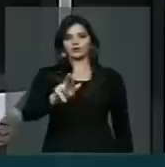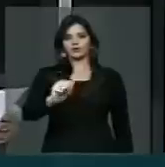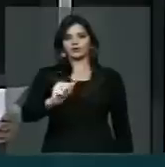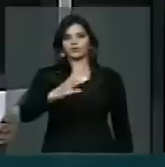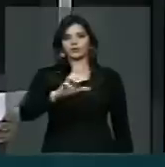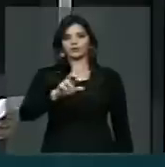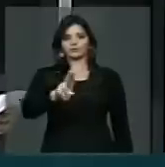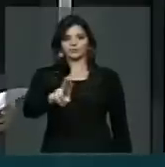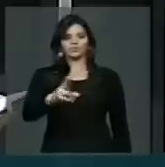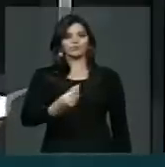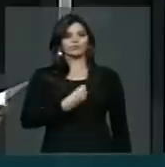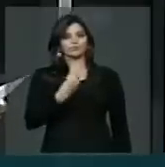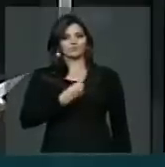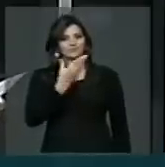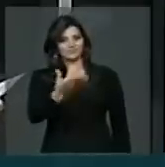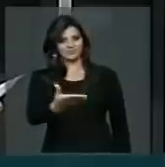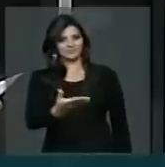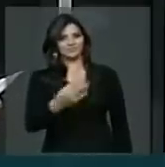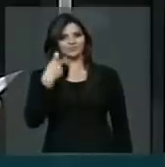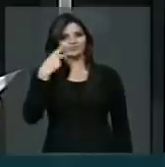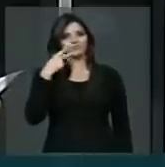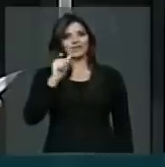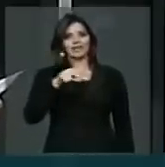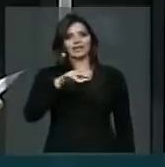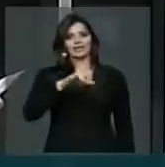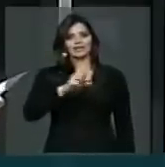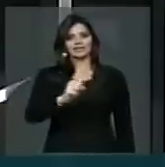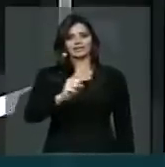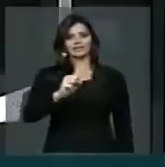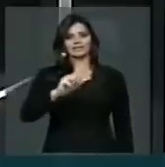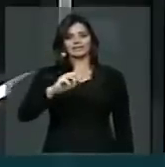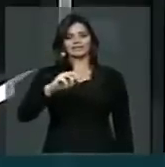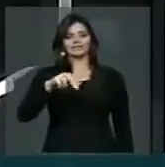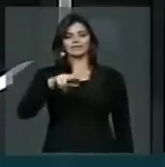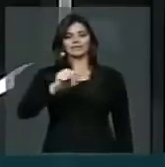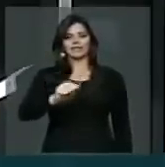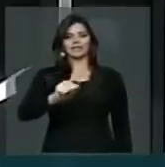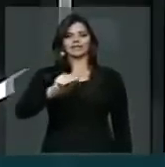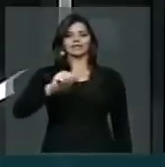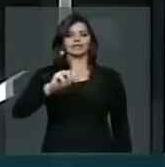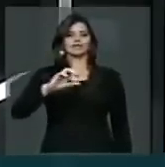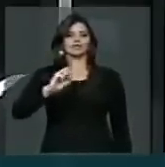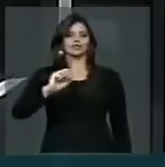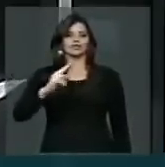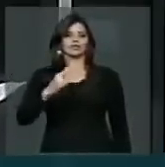honra com a sua presença, vereadora Anice Najib Gazoubi,